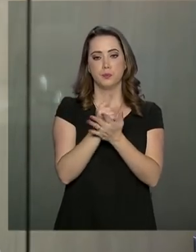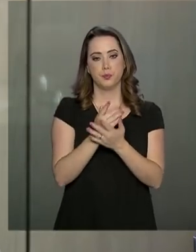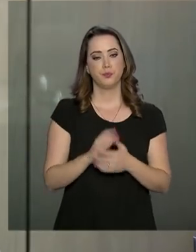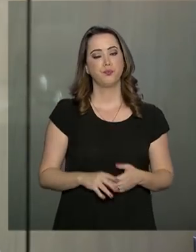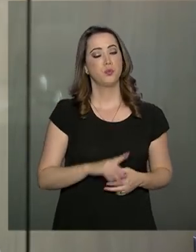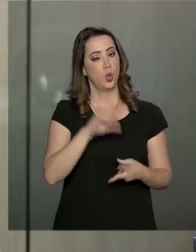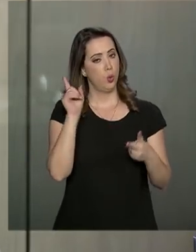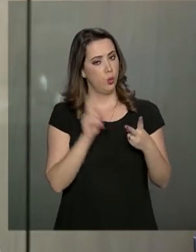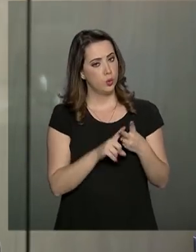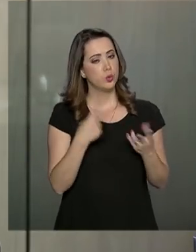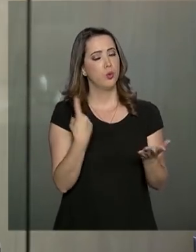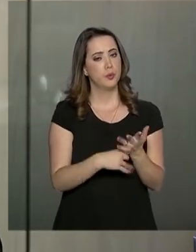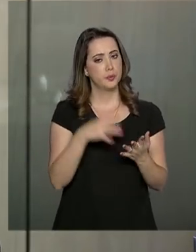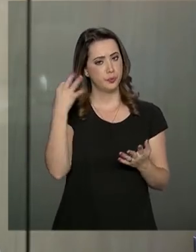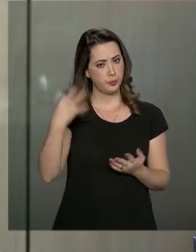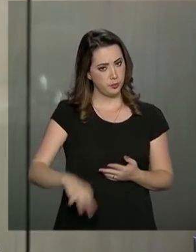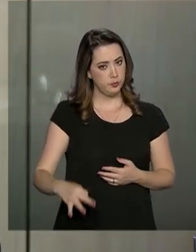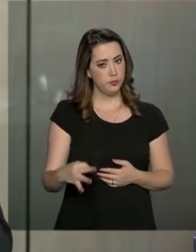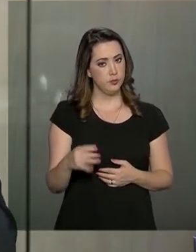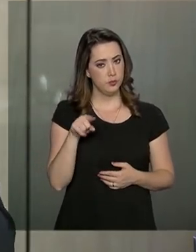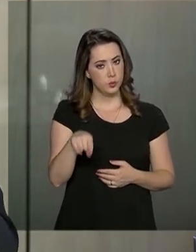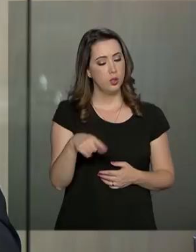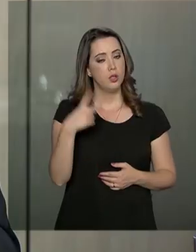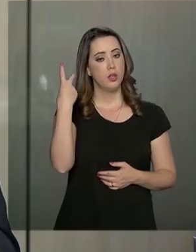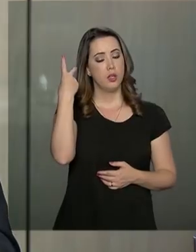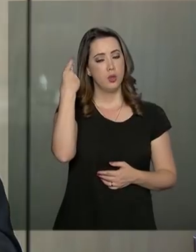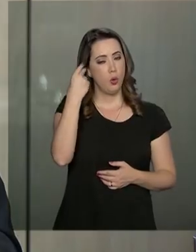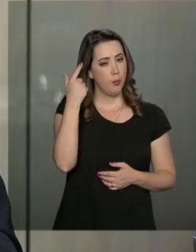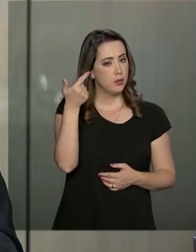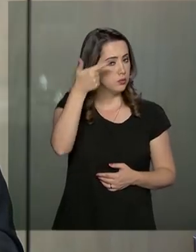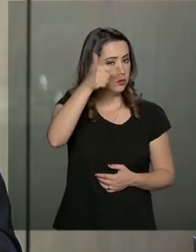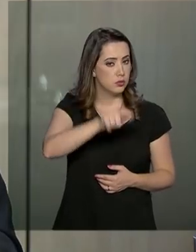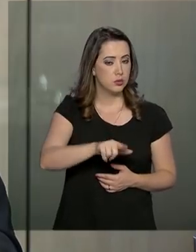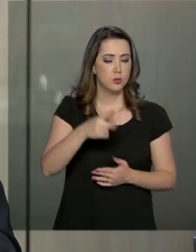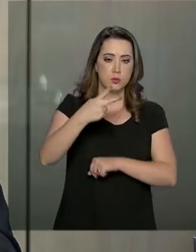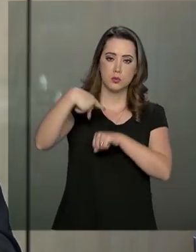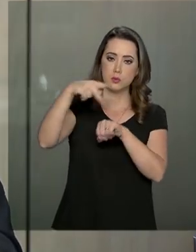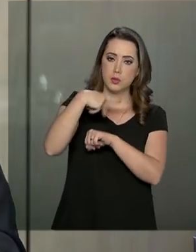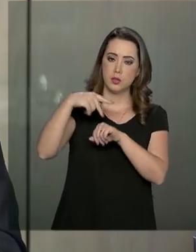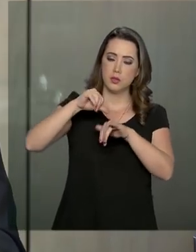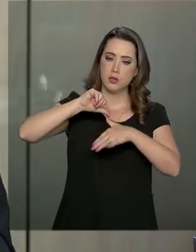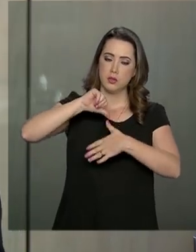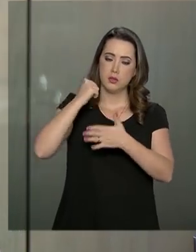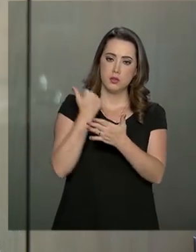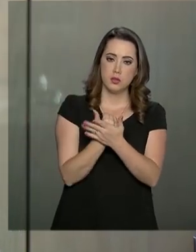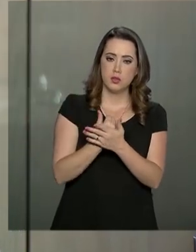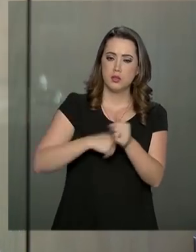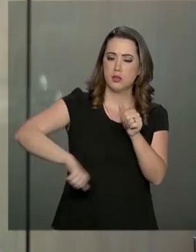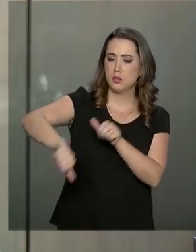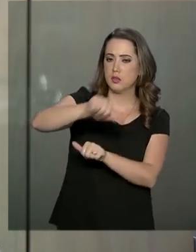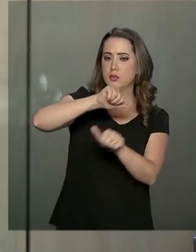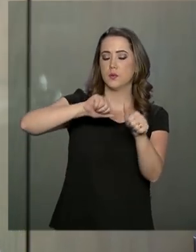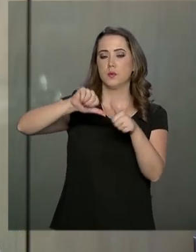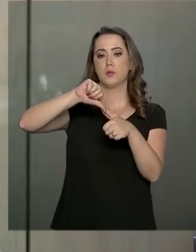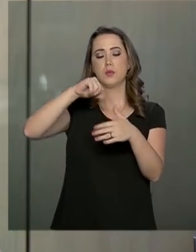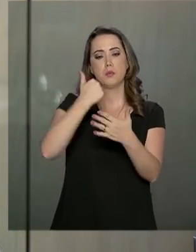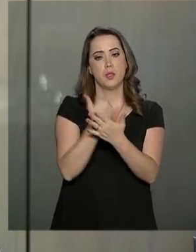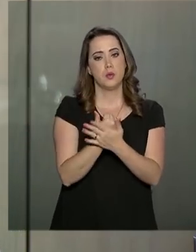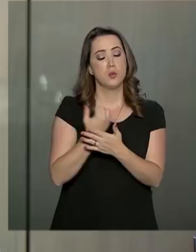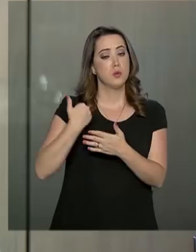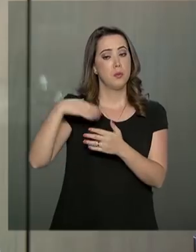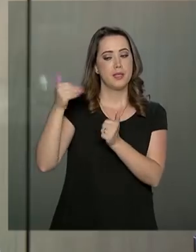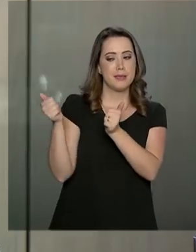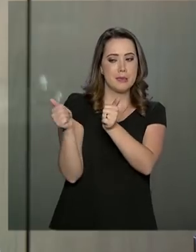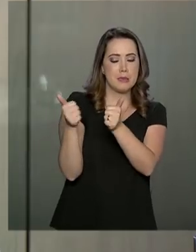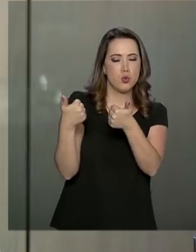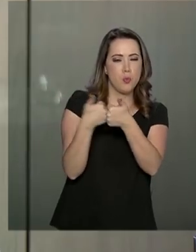ponto fundamental dessa agenda é a normalização dos países do Mercosul, eu diria, tornar os países do Mercosul mais